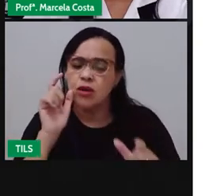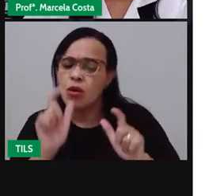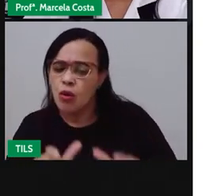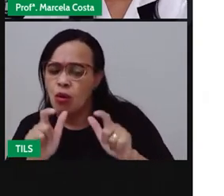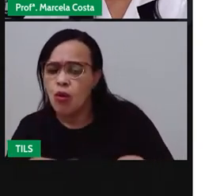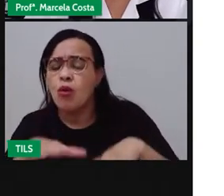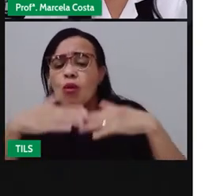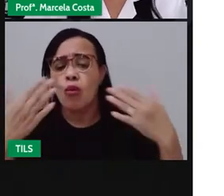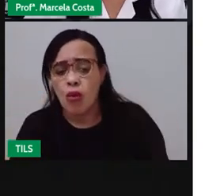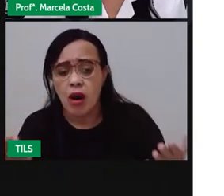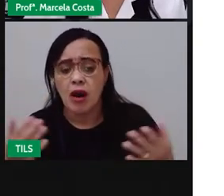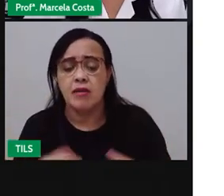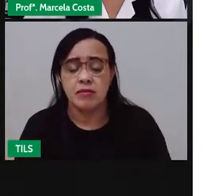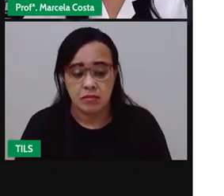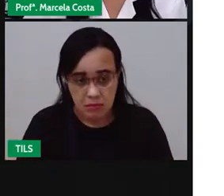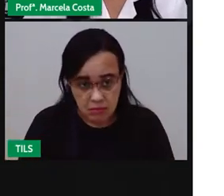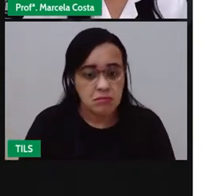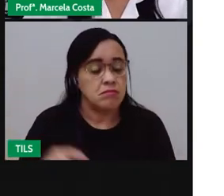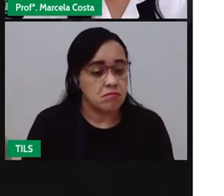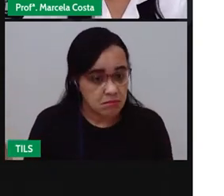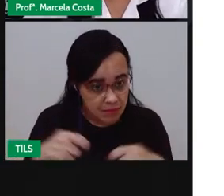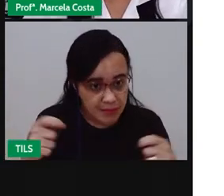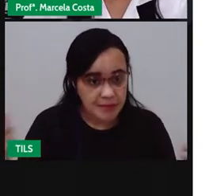Olha, ele dá a rota.